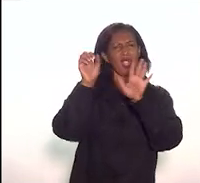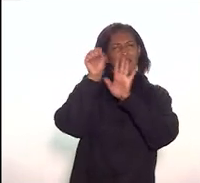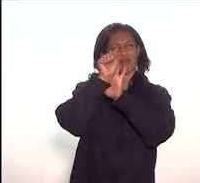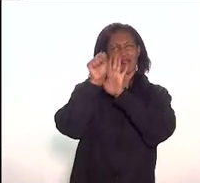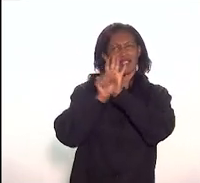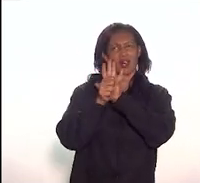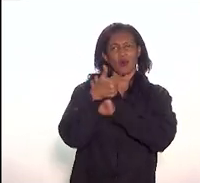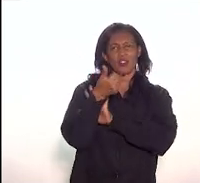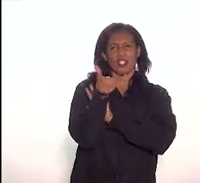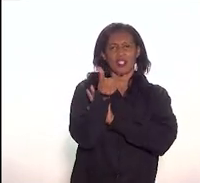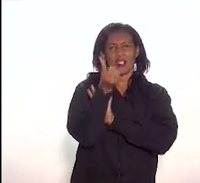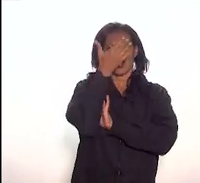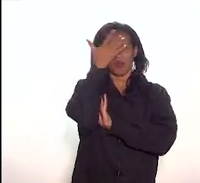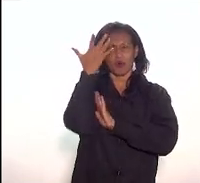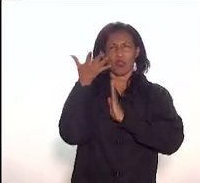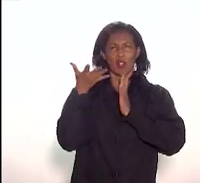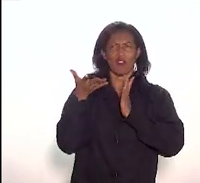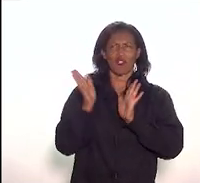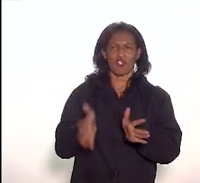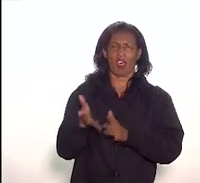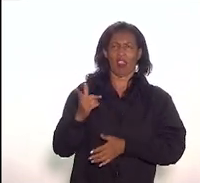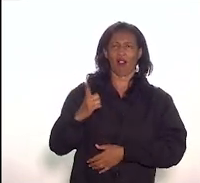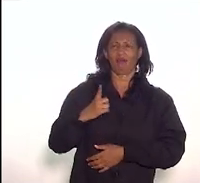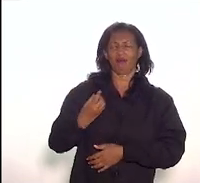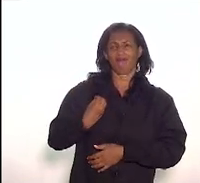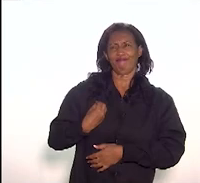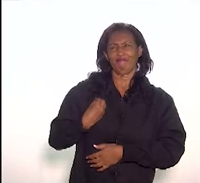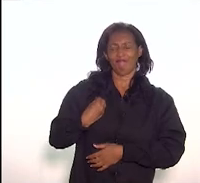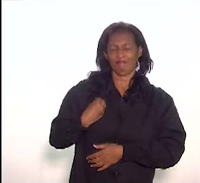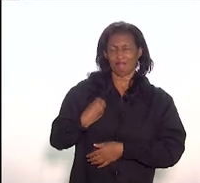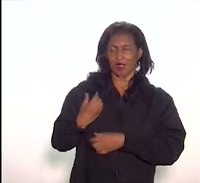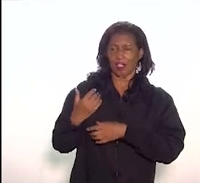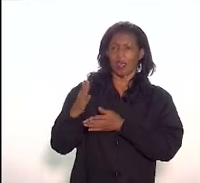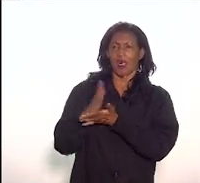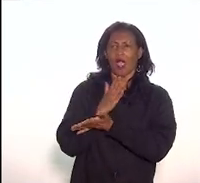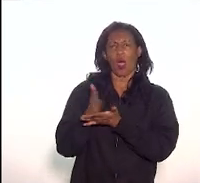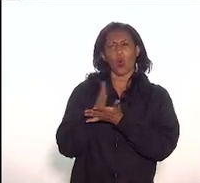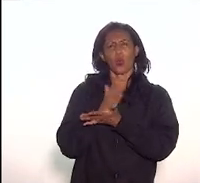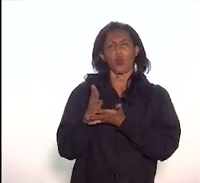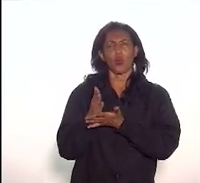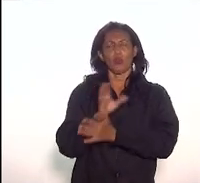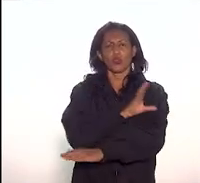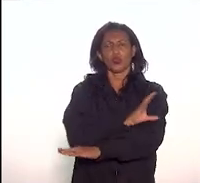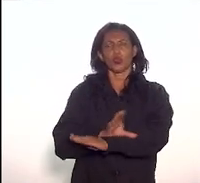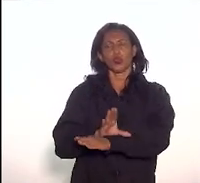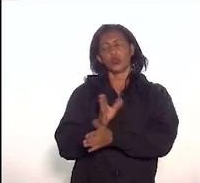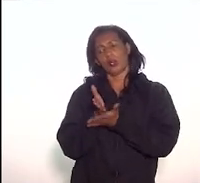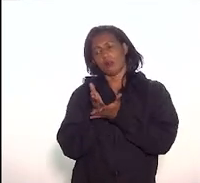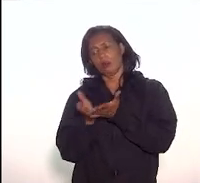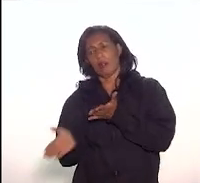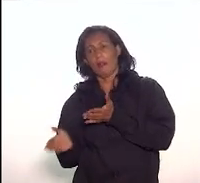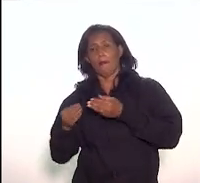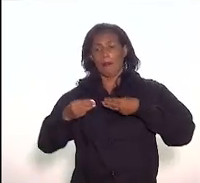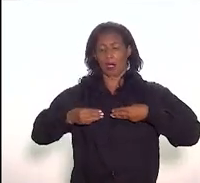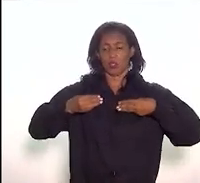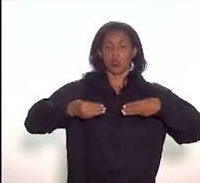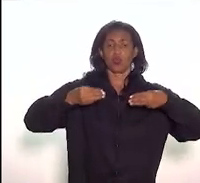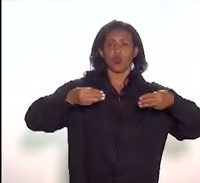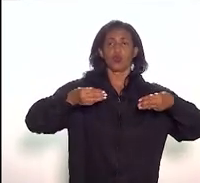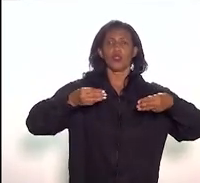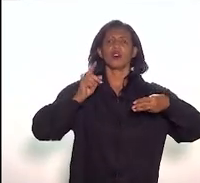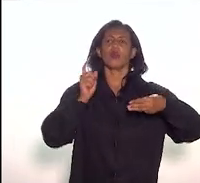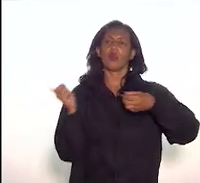XVI ficaram esmaecidas por muito tempo, algumas se perderam e o museu se propõe a